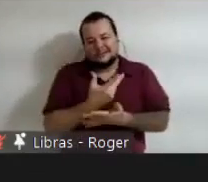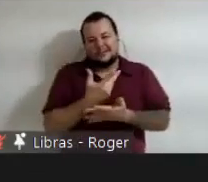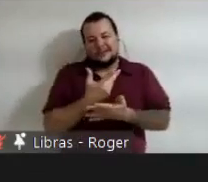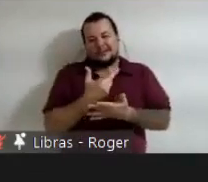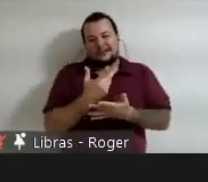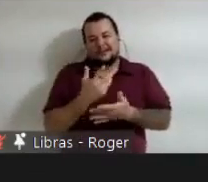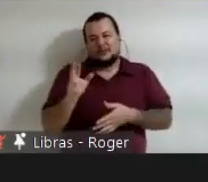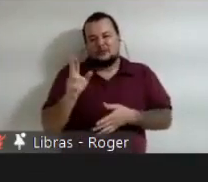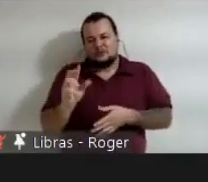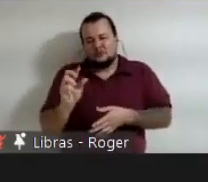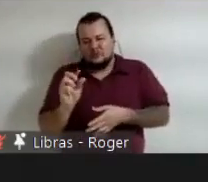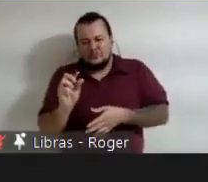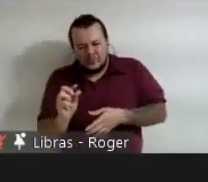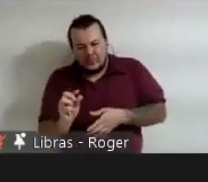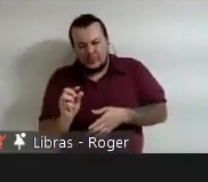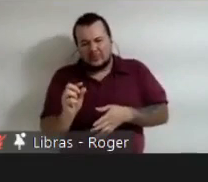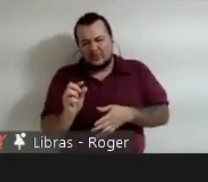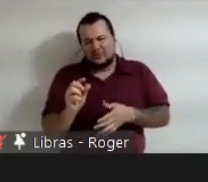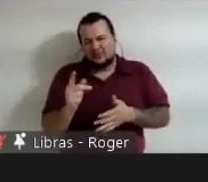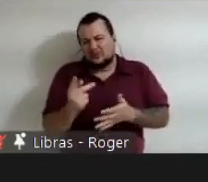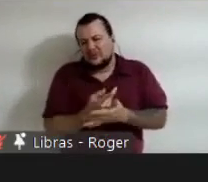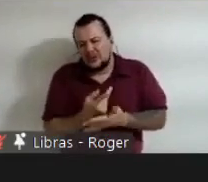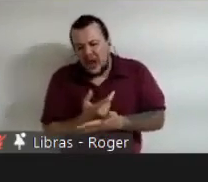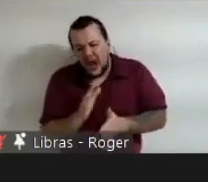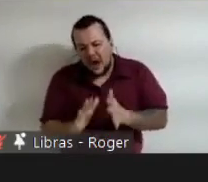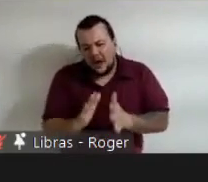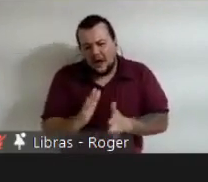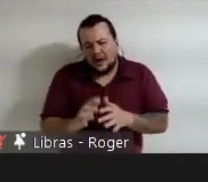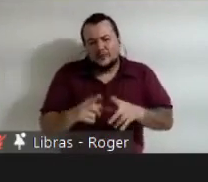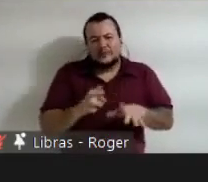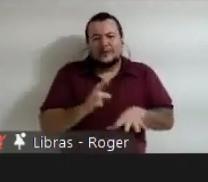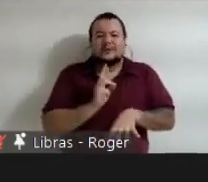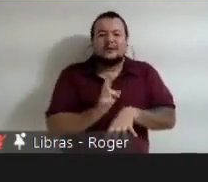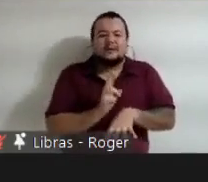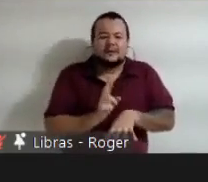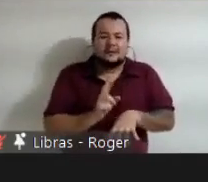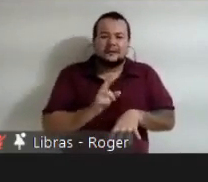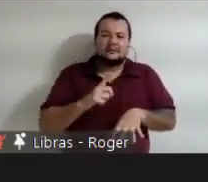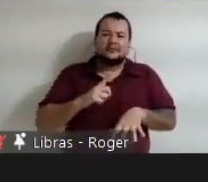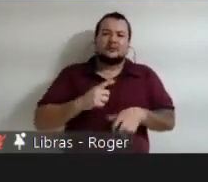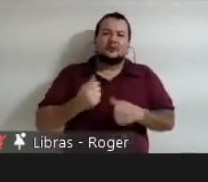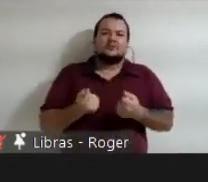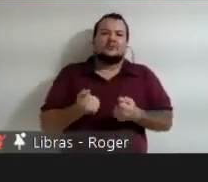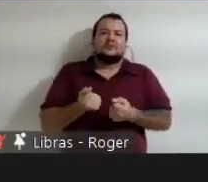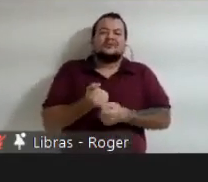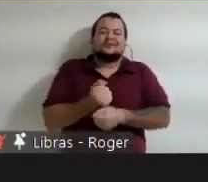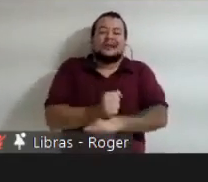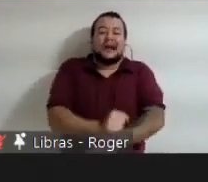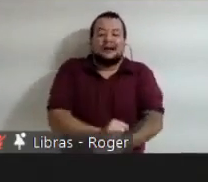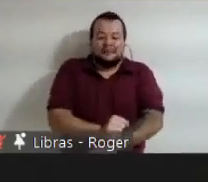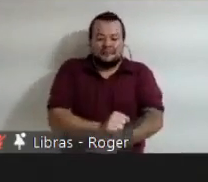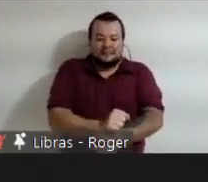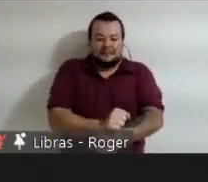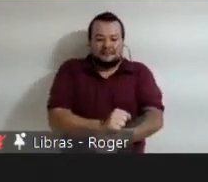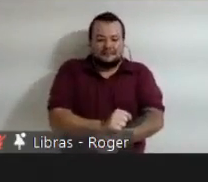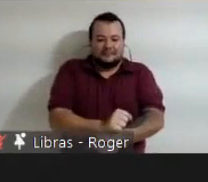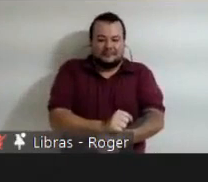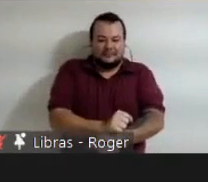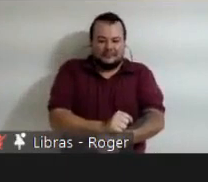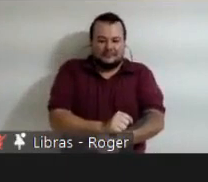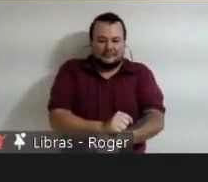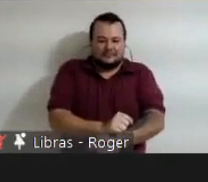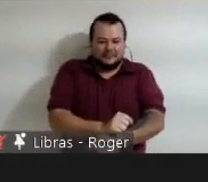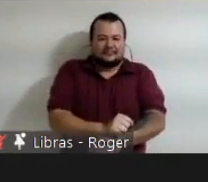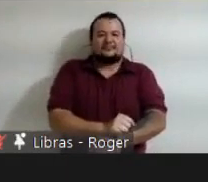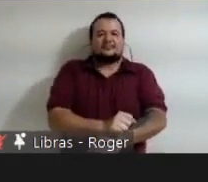ajenas são esclavizantes. Um professor esclaviza seus estudantes quando